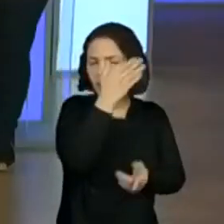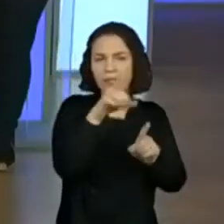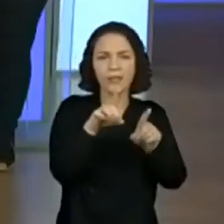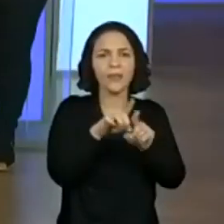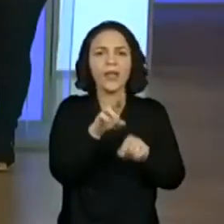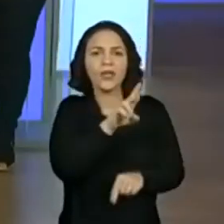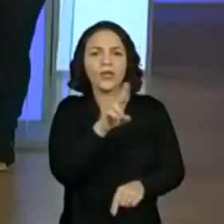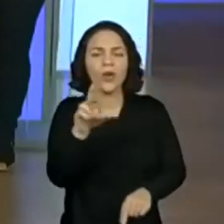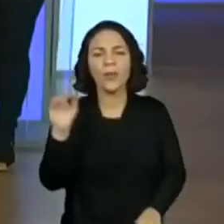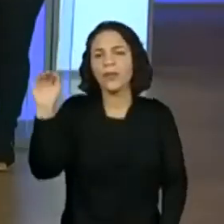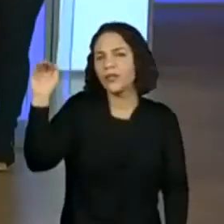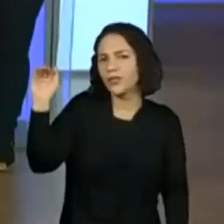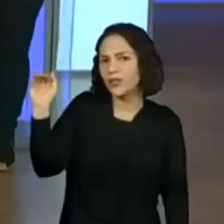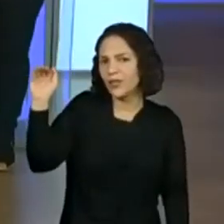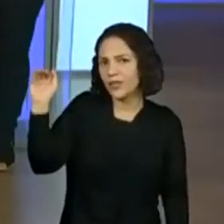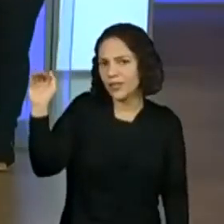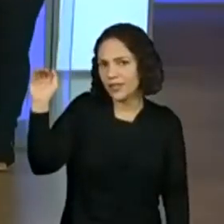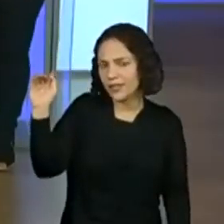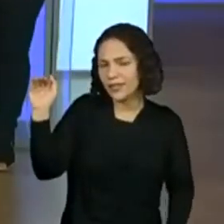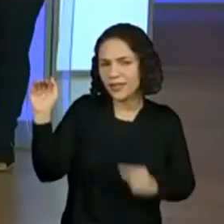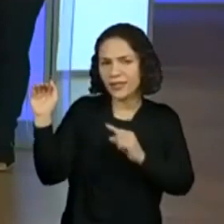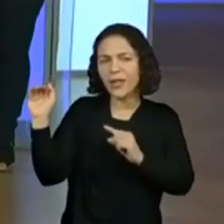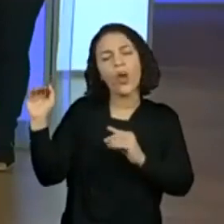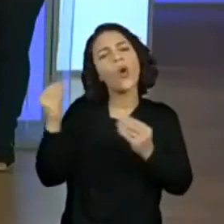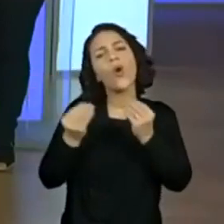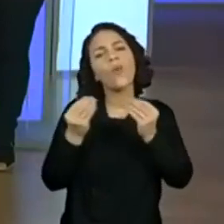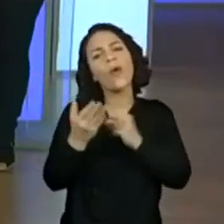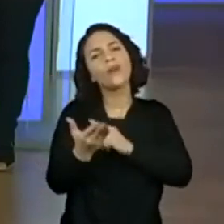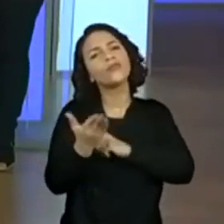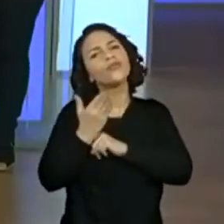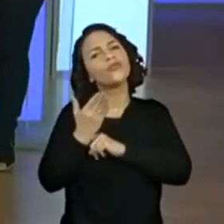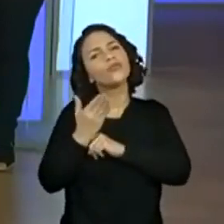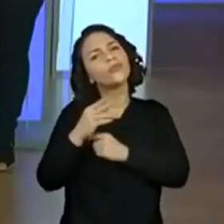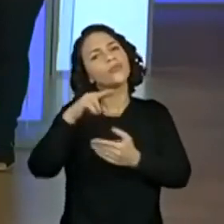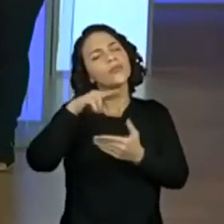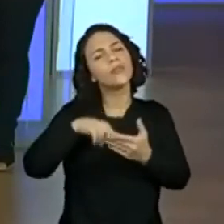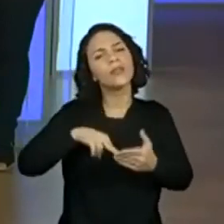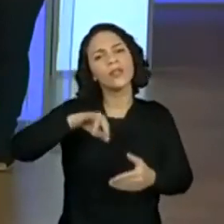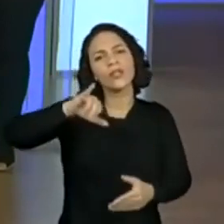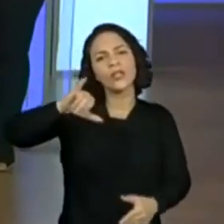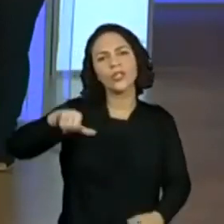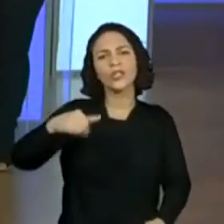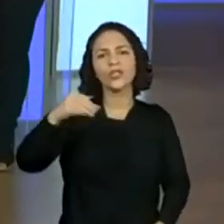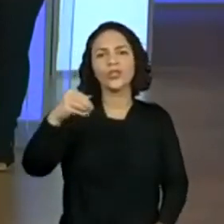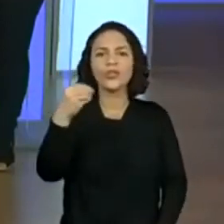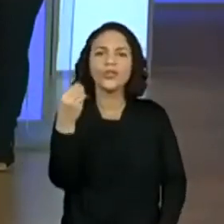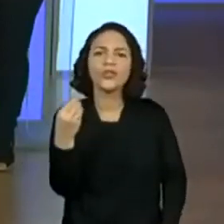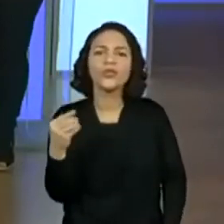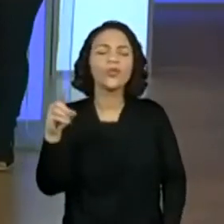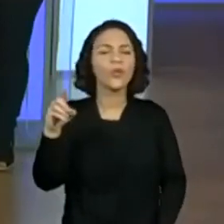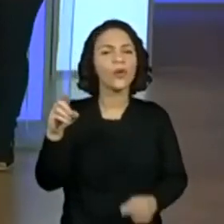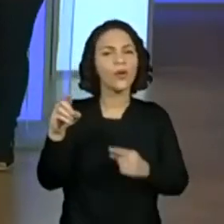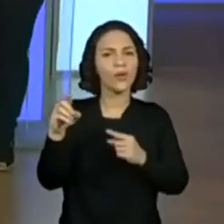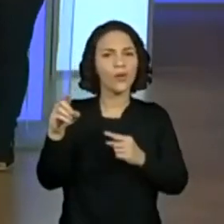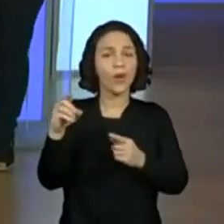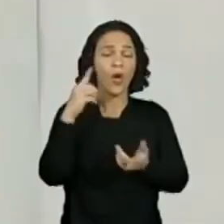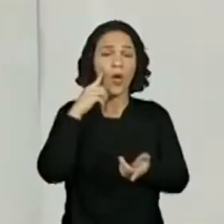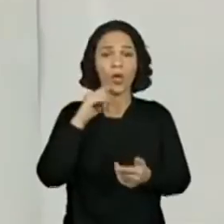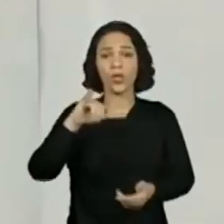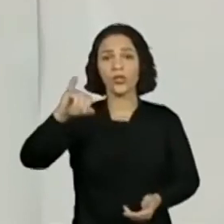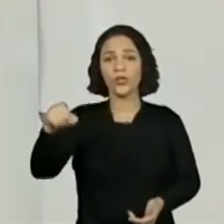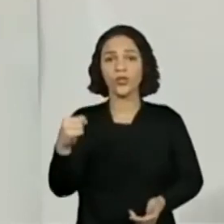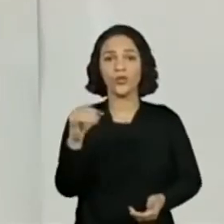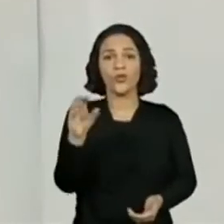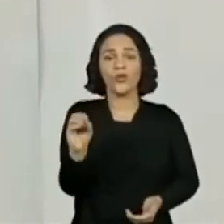parte do nome da professora Joyce, ajuda a gente a ler João e Maria? J com O, faz